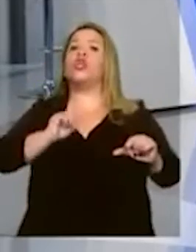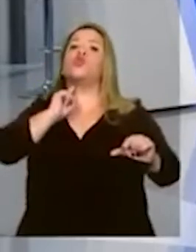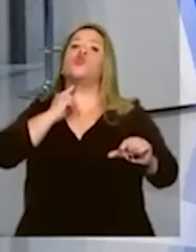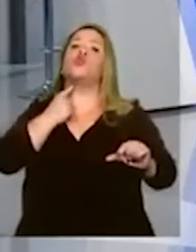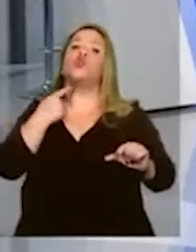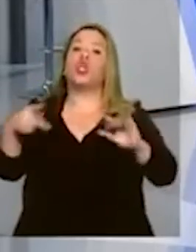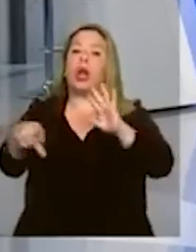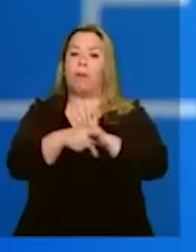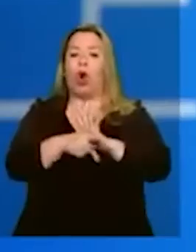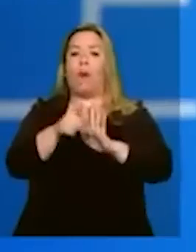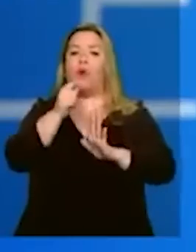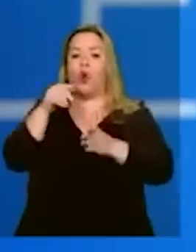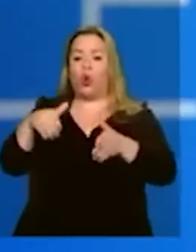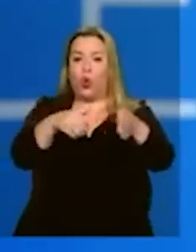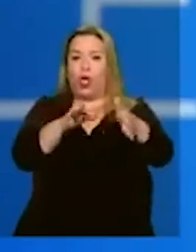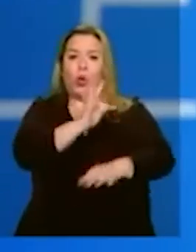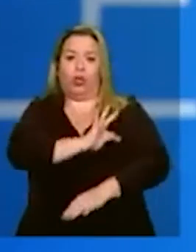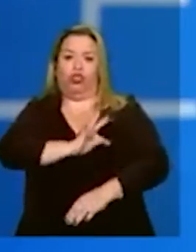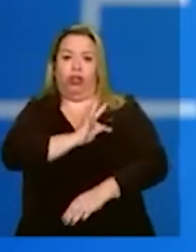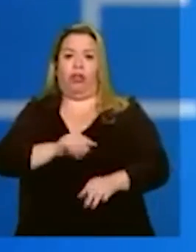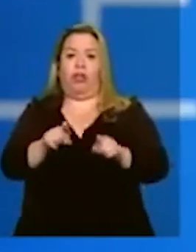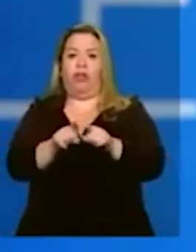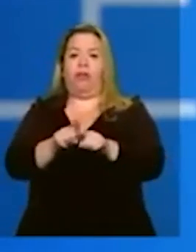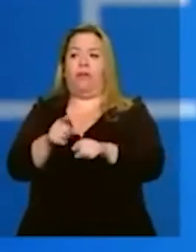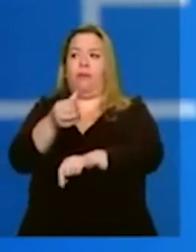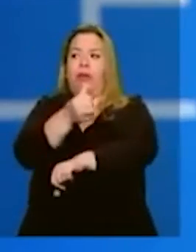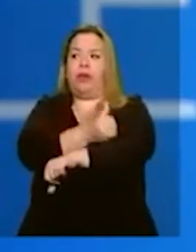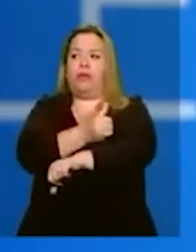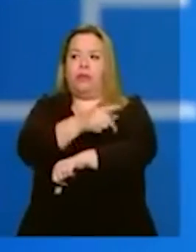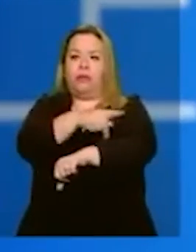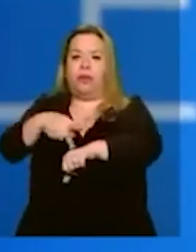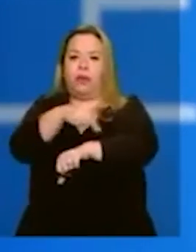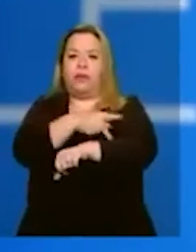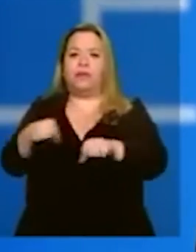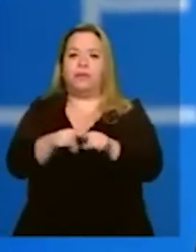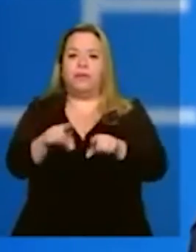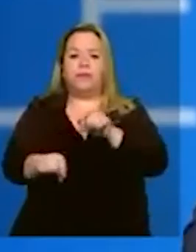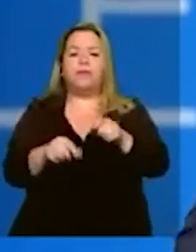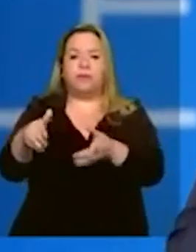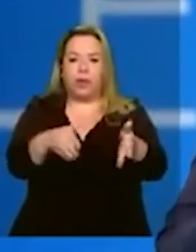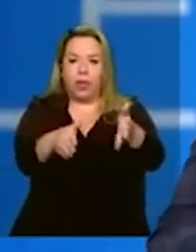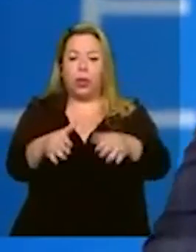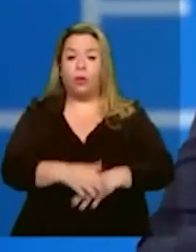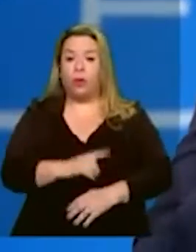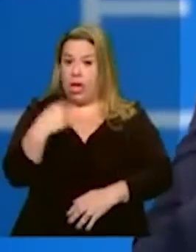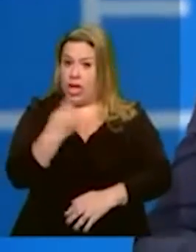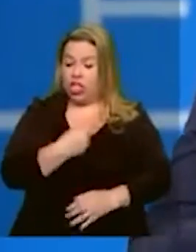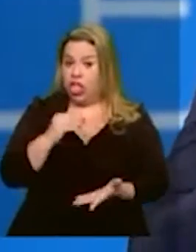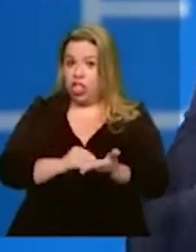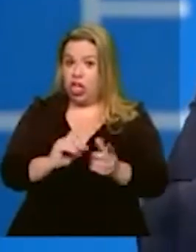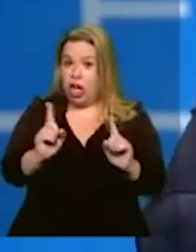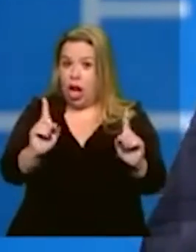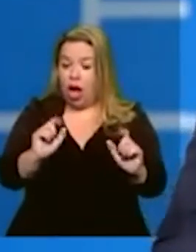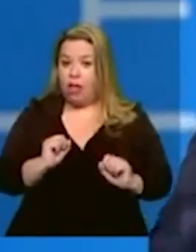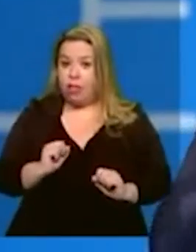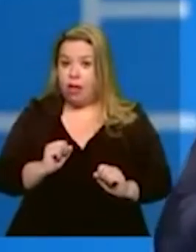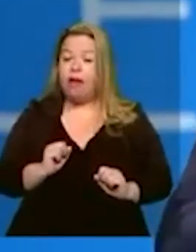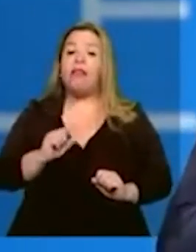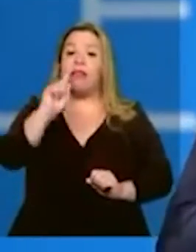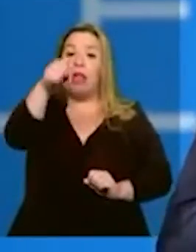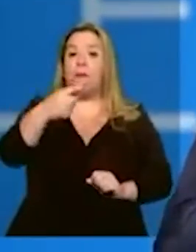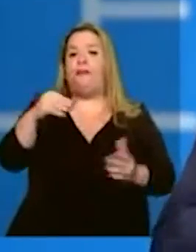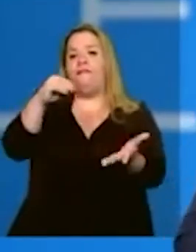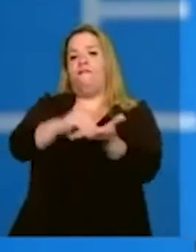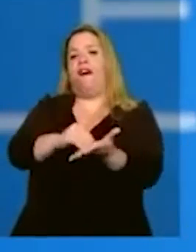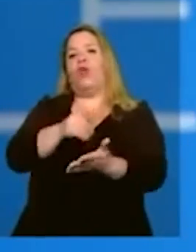Pinheiros, que não é uma questão de estética. É uma questão de necessidade. Porque se nós não fizermos isso, nós vamos sofrer com a falta de água lá na frente. Eu